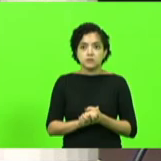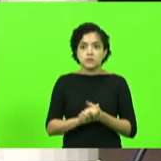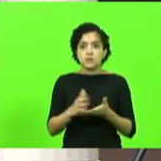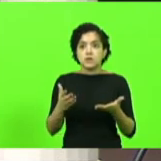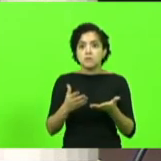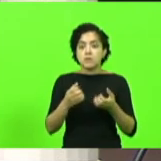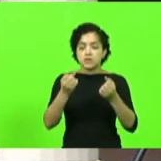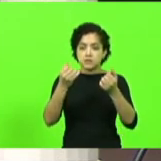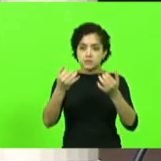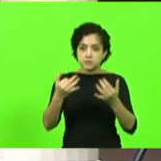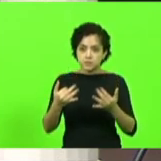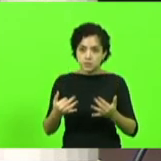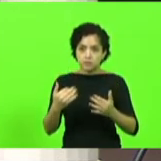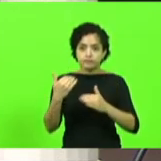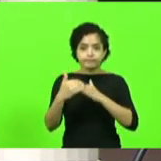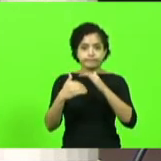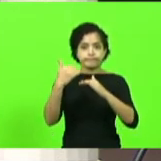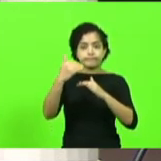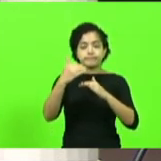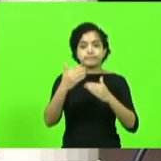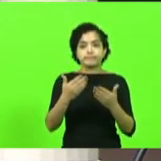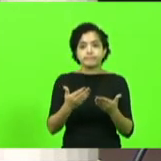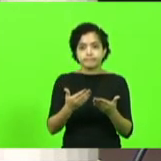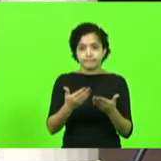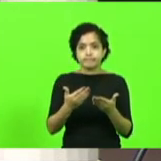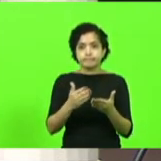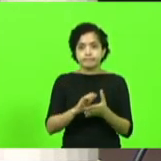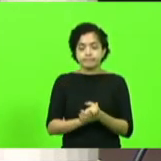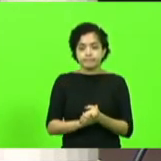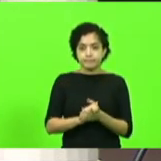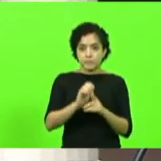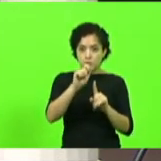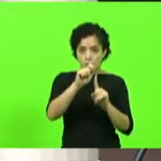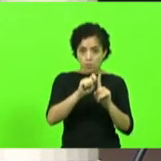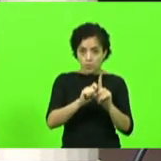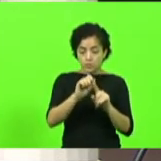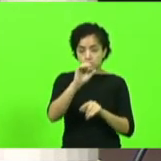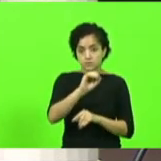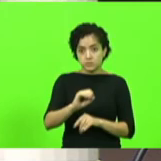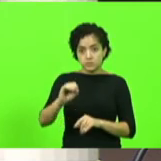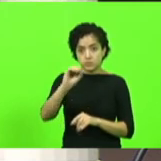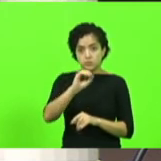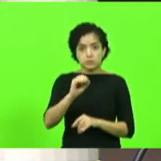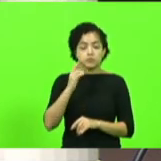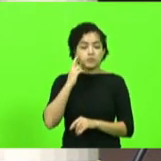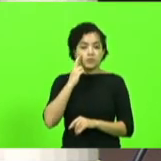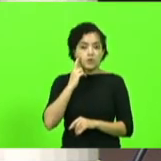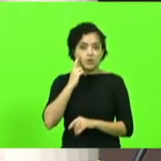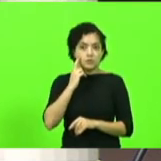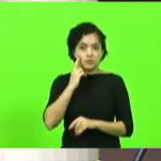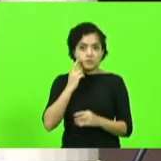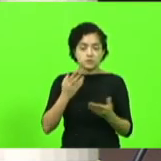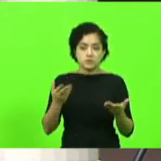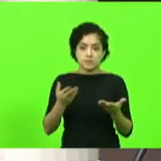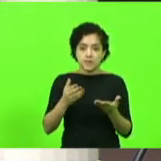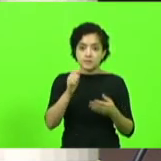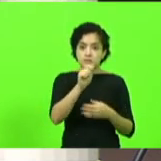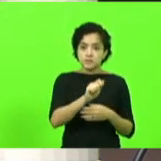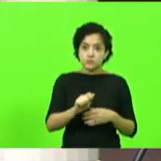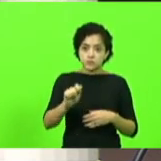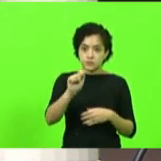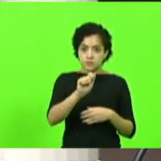das ações desenvolvidas pela entidade referente ao mês de outubro rosa. Esta associação, enquanto